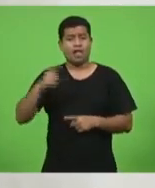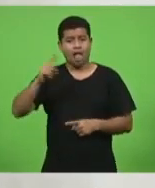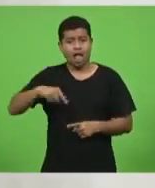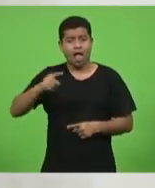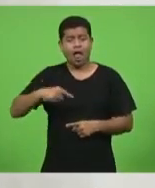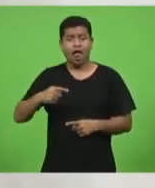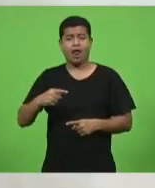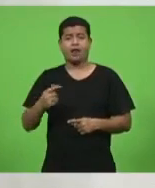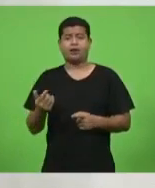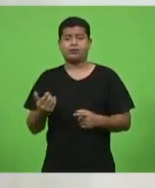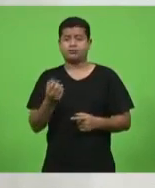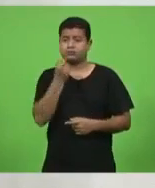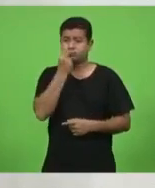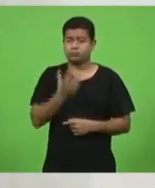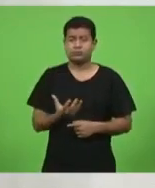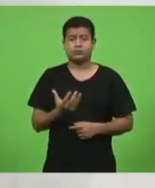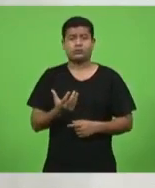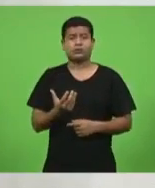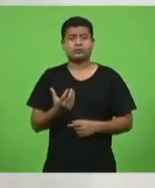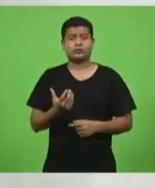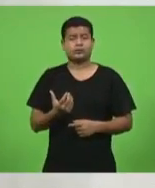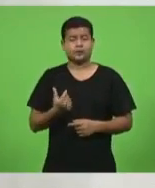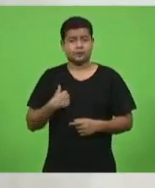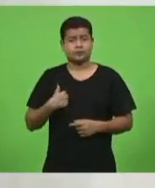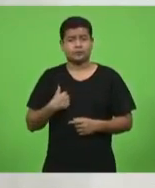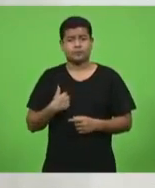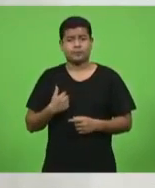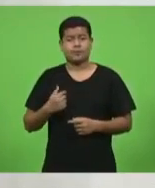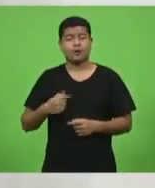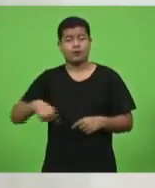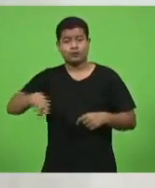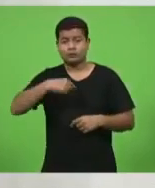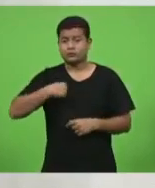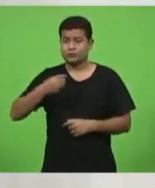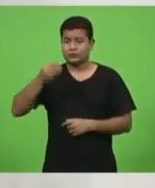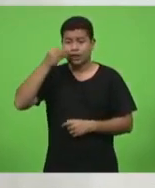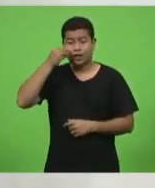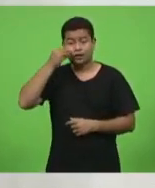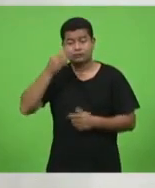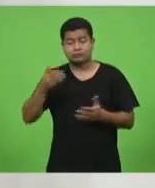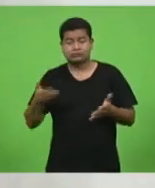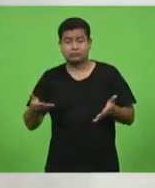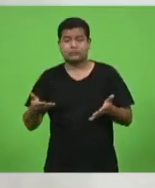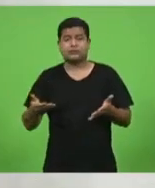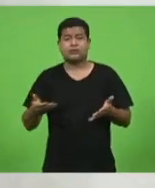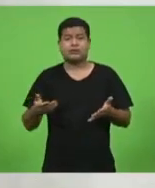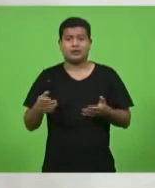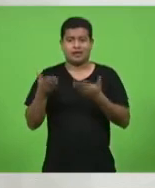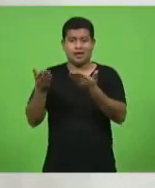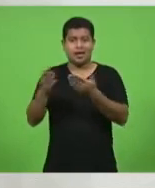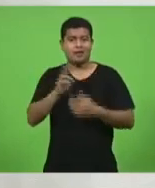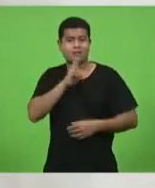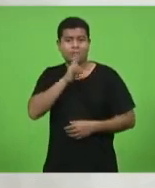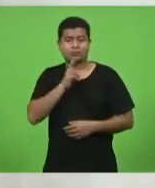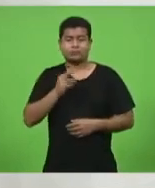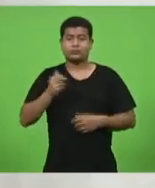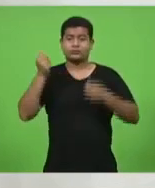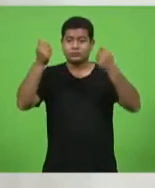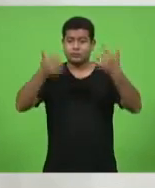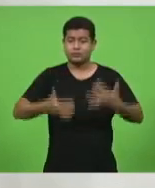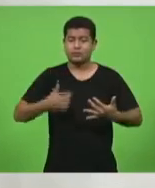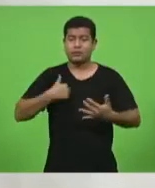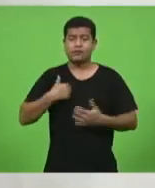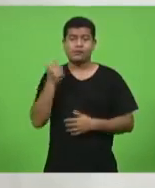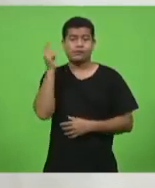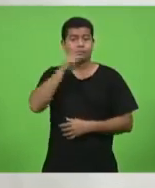que a gente vai tentar, como disse o deputado Rodrigo Minotto, resolver os problemas.